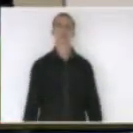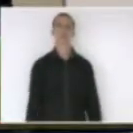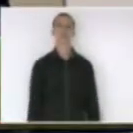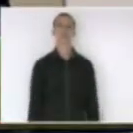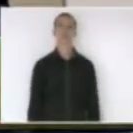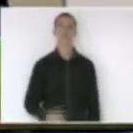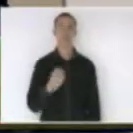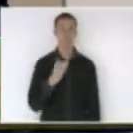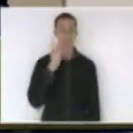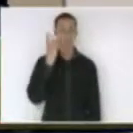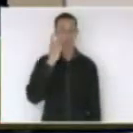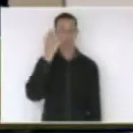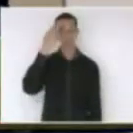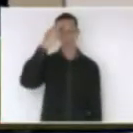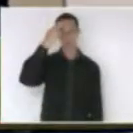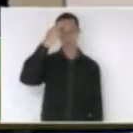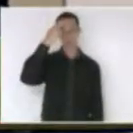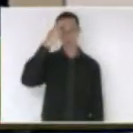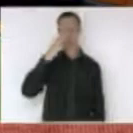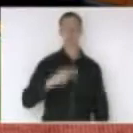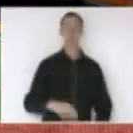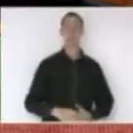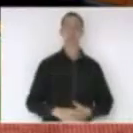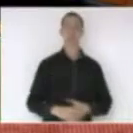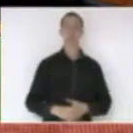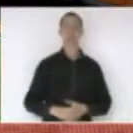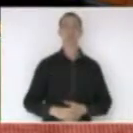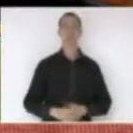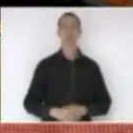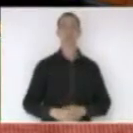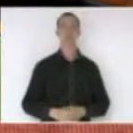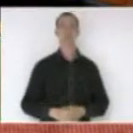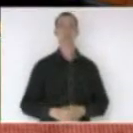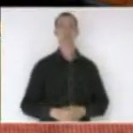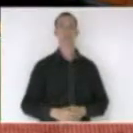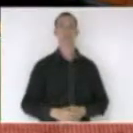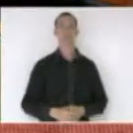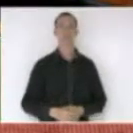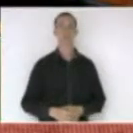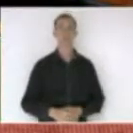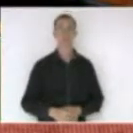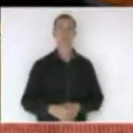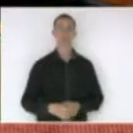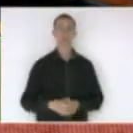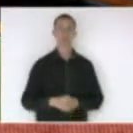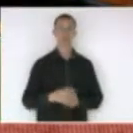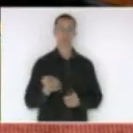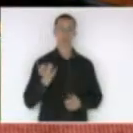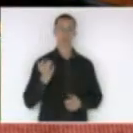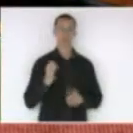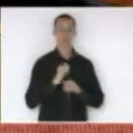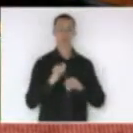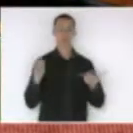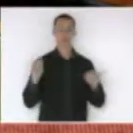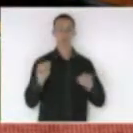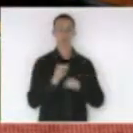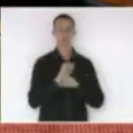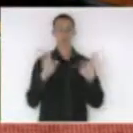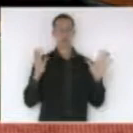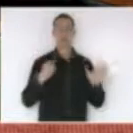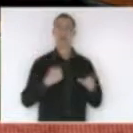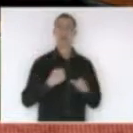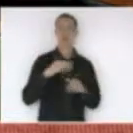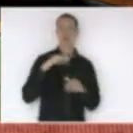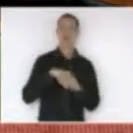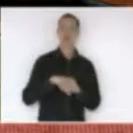deputado Natalino Ladri com direito à réplica senhor presidente eu queria deixar bem claro também vou votar a